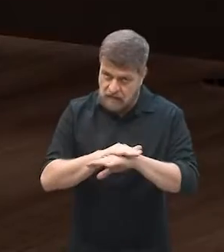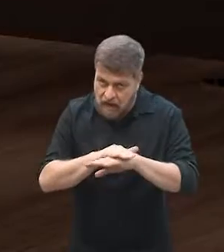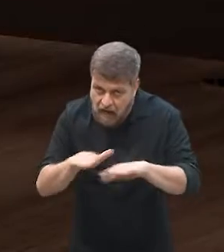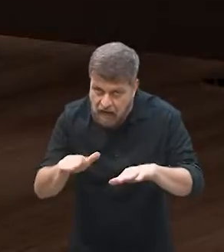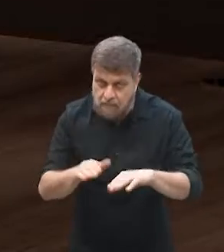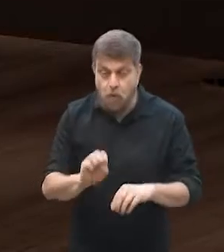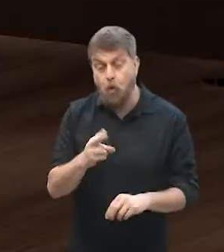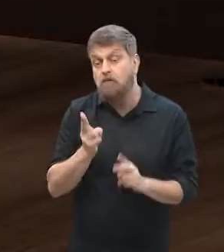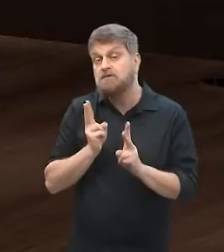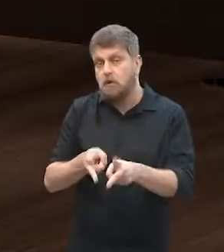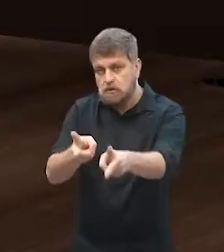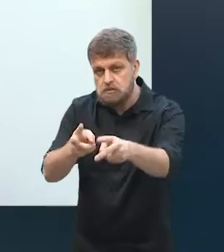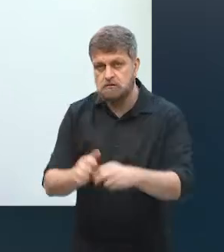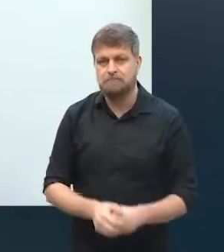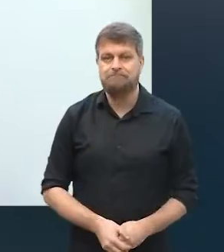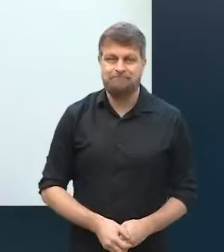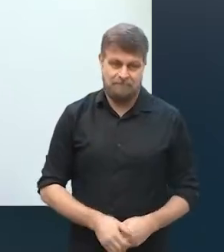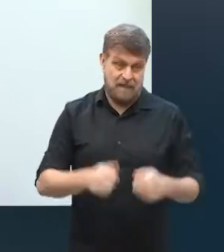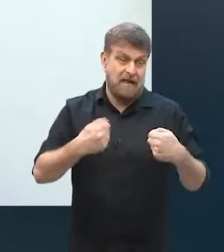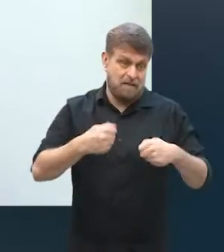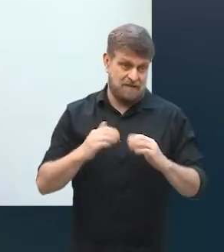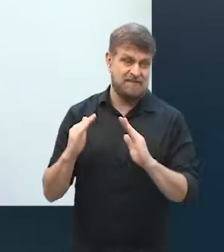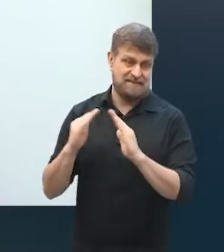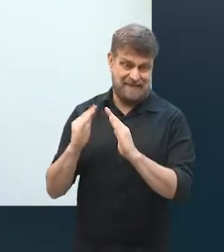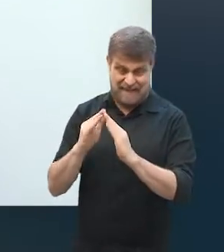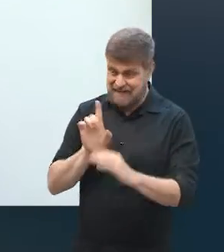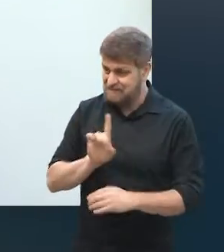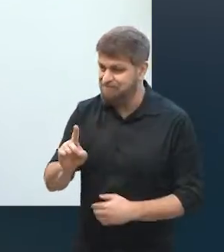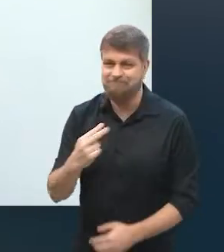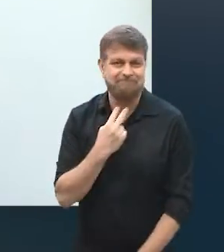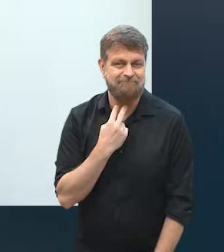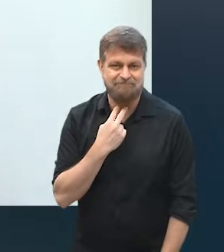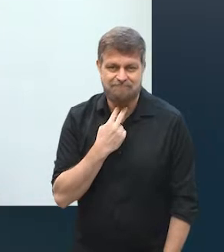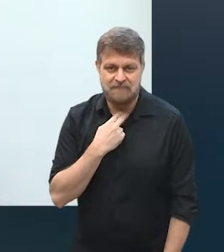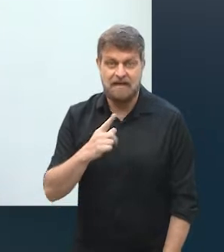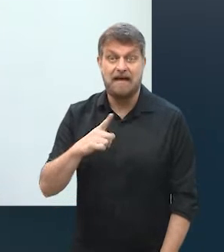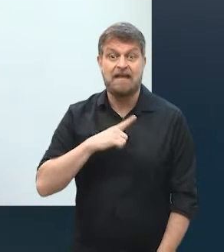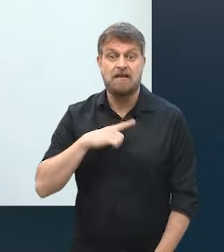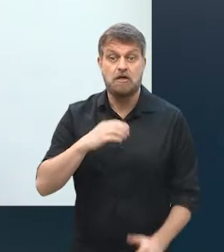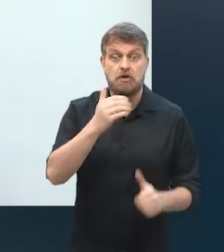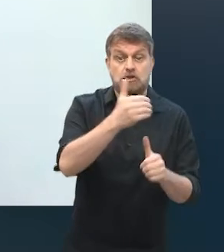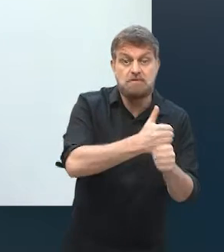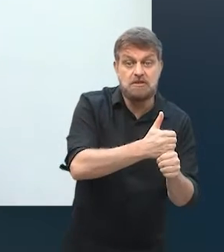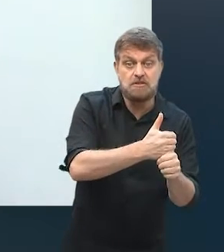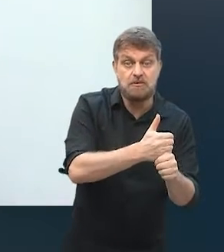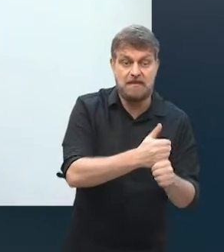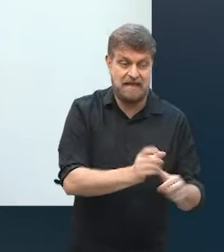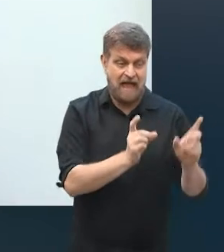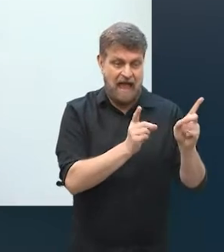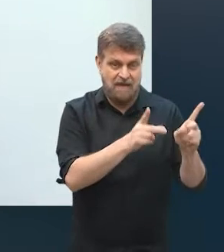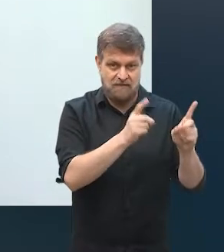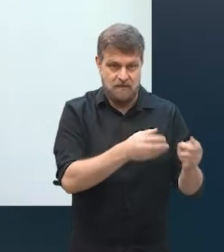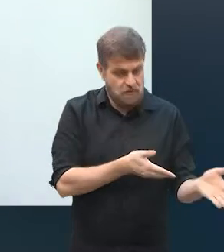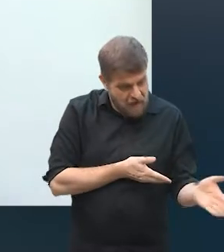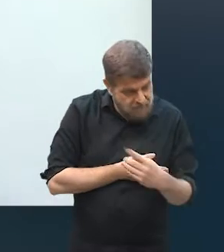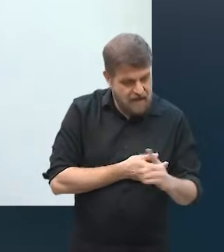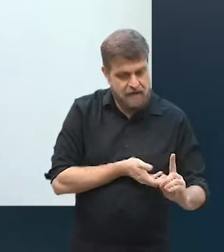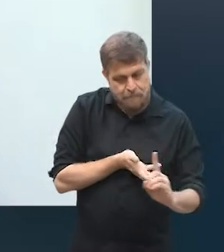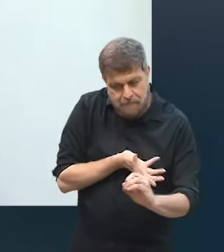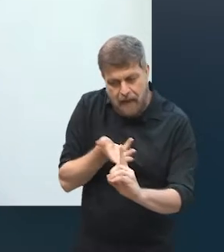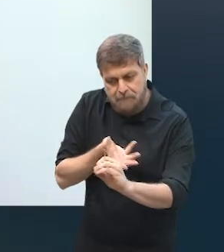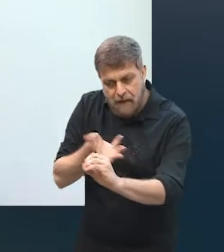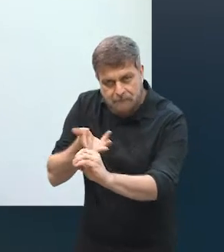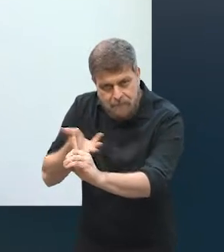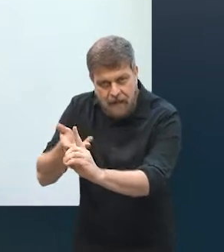você continuou mantendo? Isso, eu tive que deixar, aí o que eu fiz? Eu substituí pelas revendedoras. Teve um período que nós tivemos